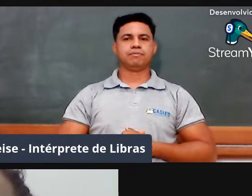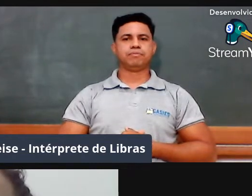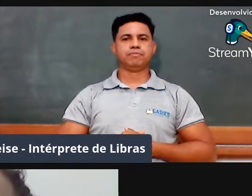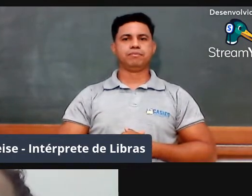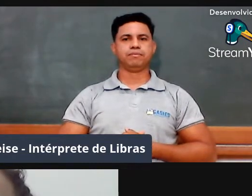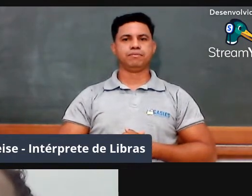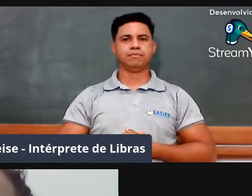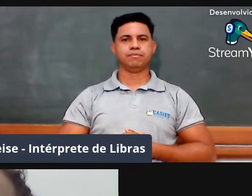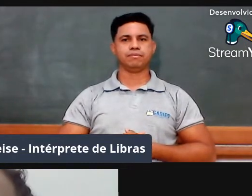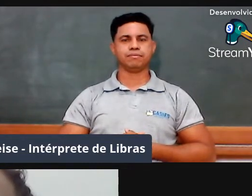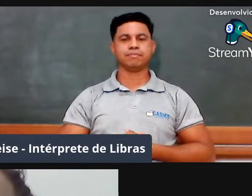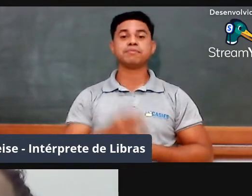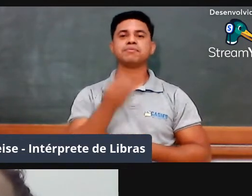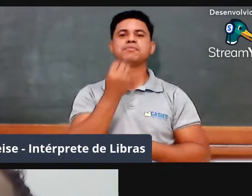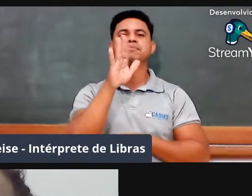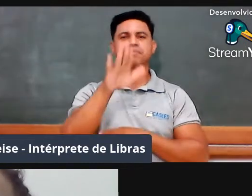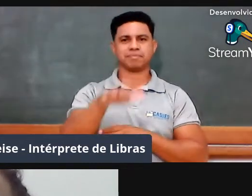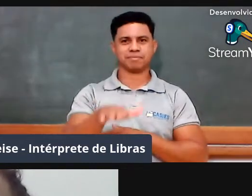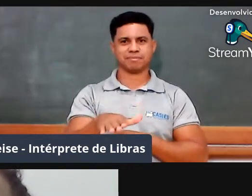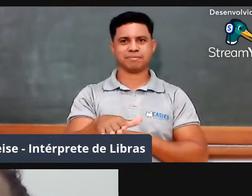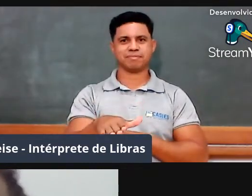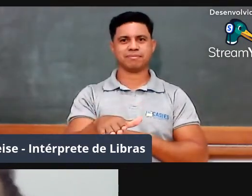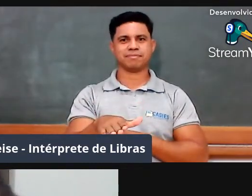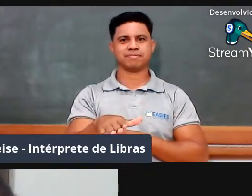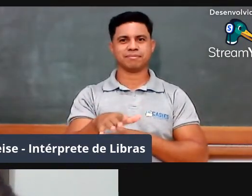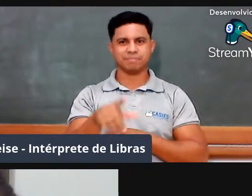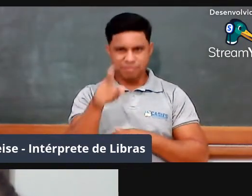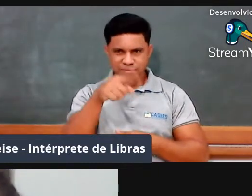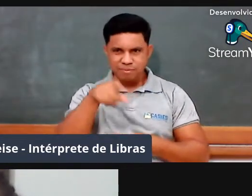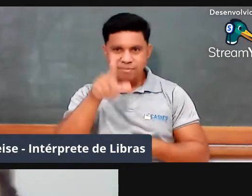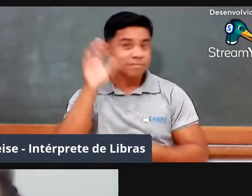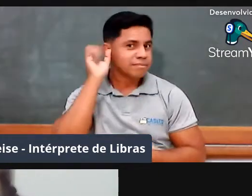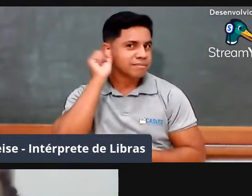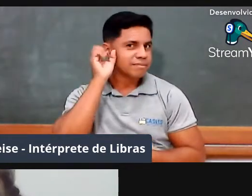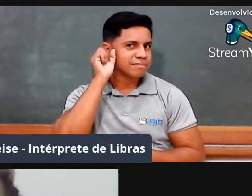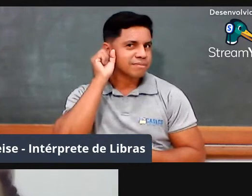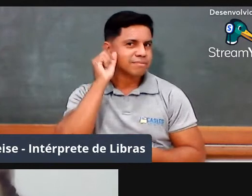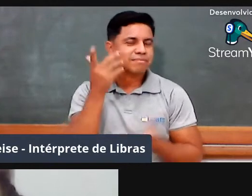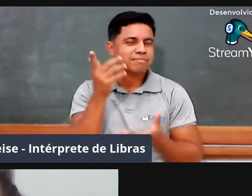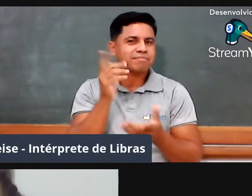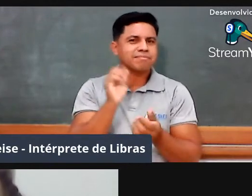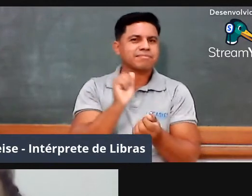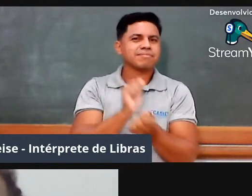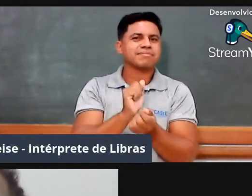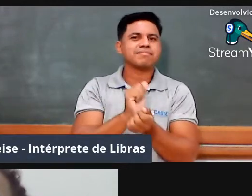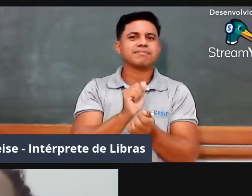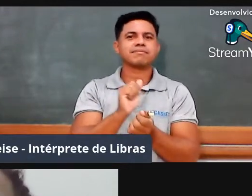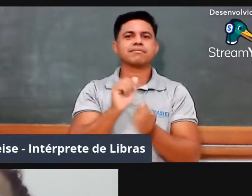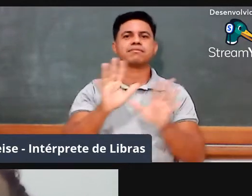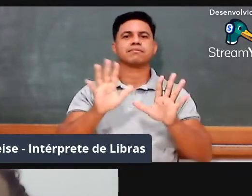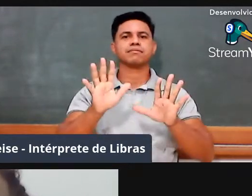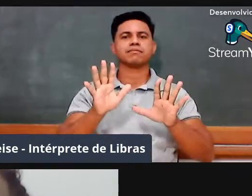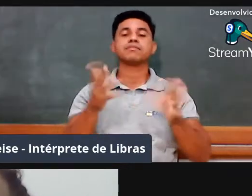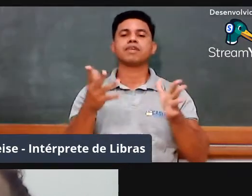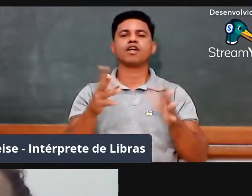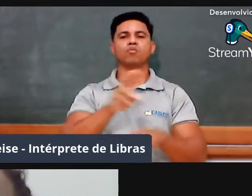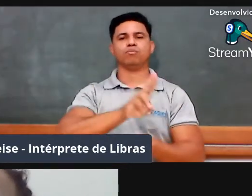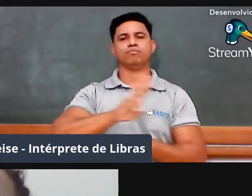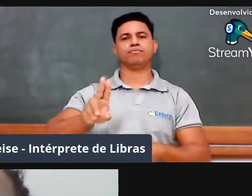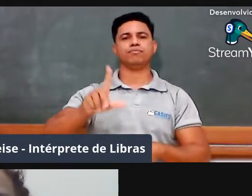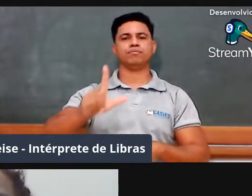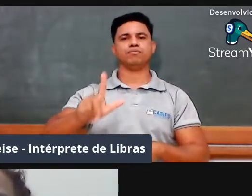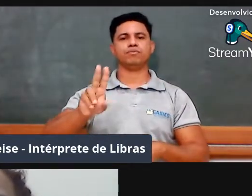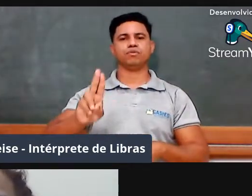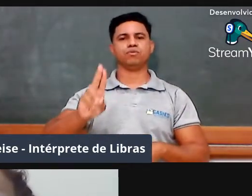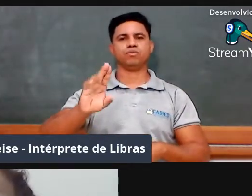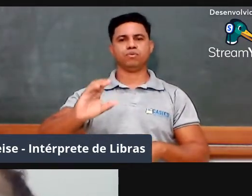Boa tarde. Vocês me escutam? Acho que paralisou um pouco. Meu nome é Luciene, como a professora Luciana colocou.